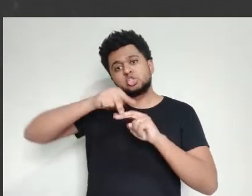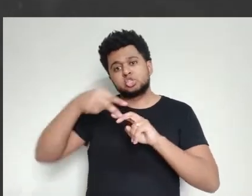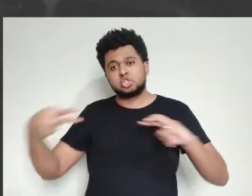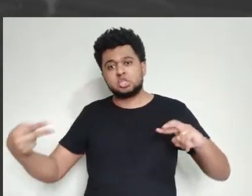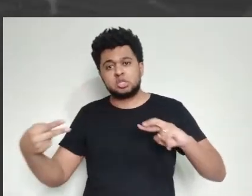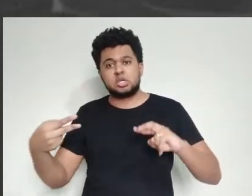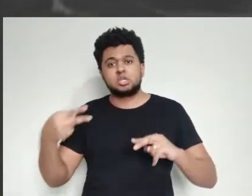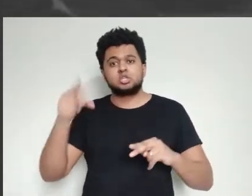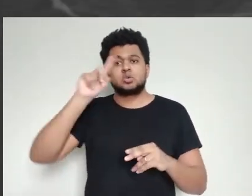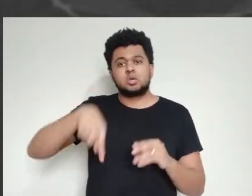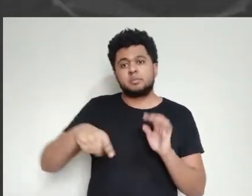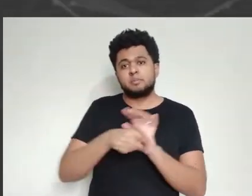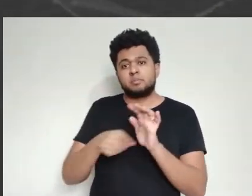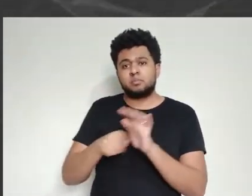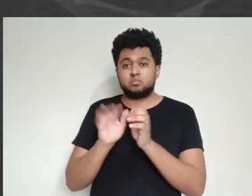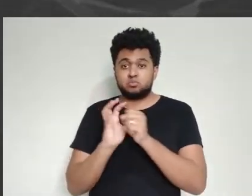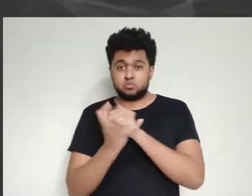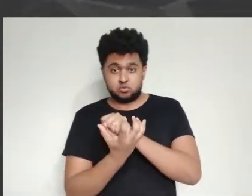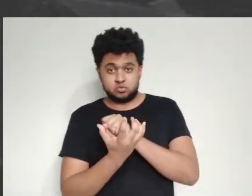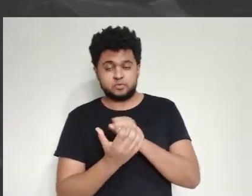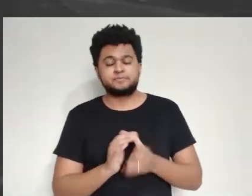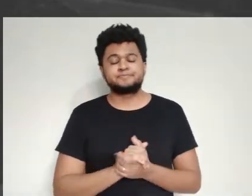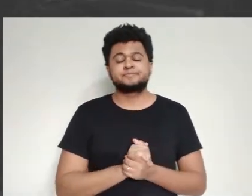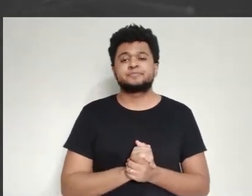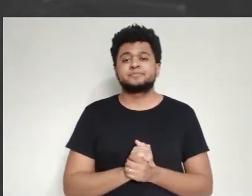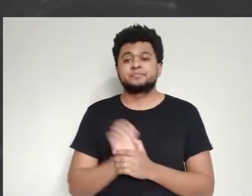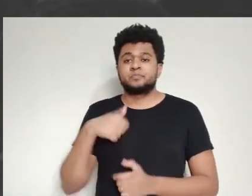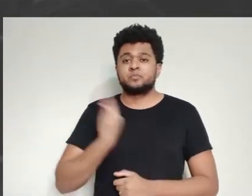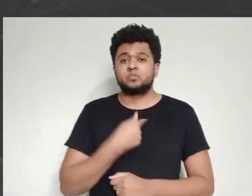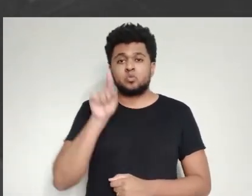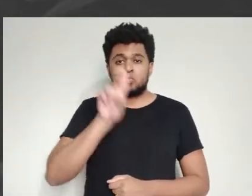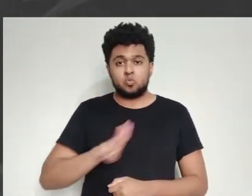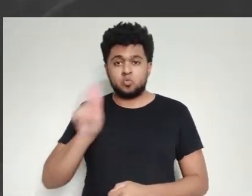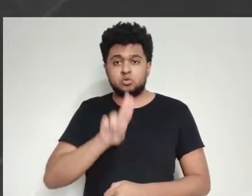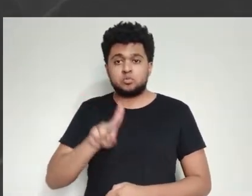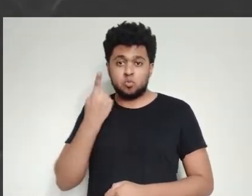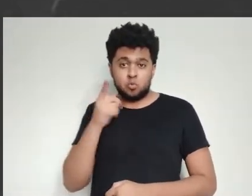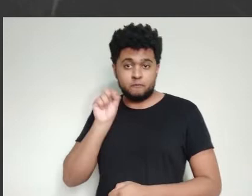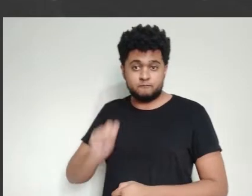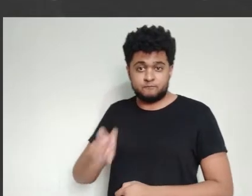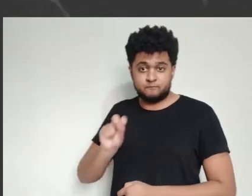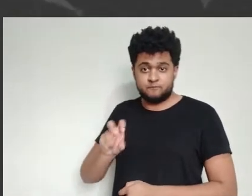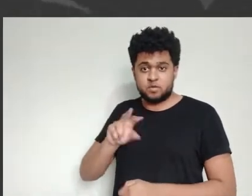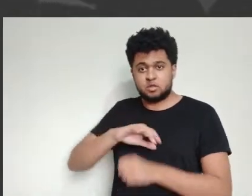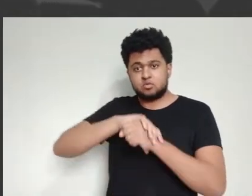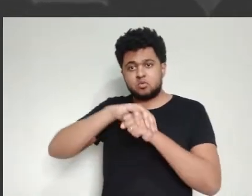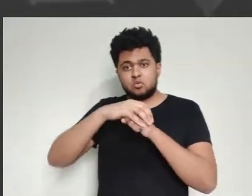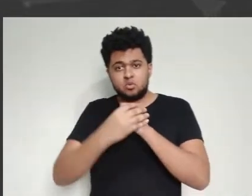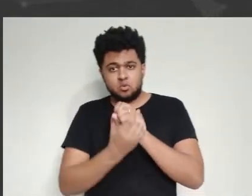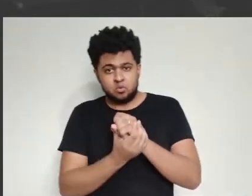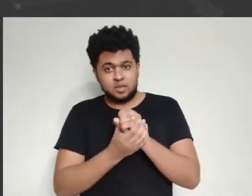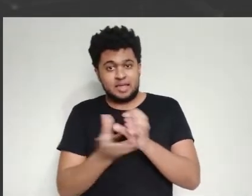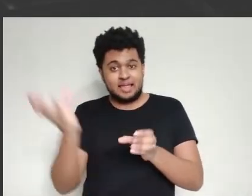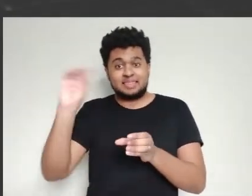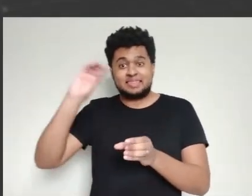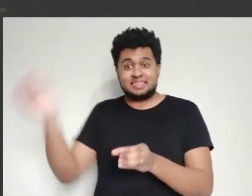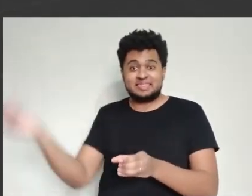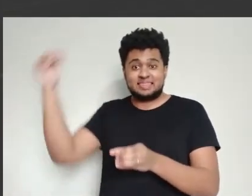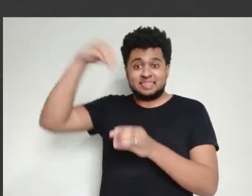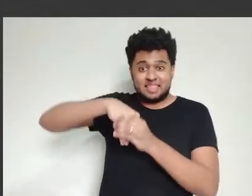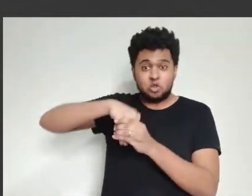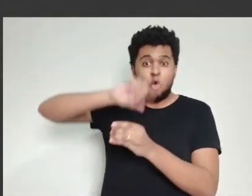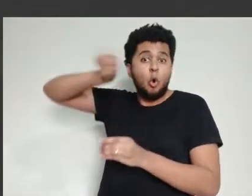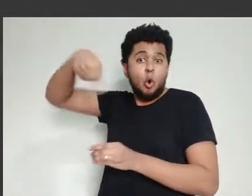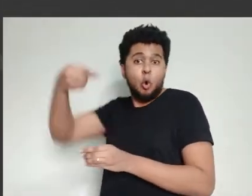tira os genes que poderiam fazer com que ele causasse uma doença. Então, o vírus não causa mais mal nenhum. Ele só é um